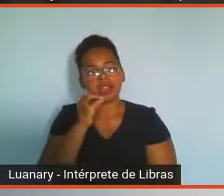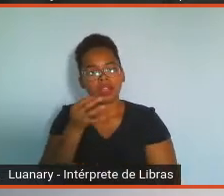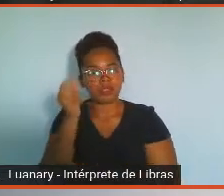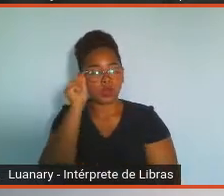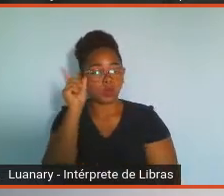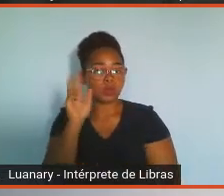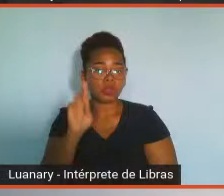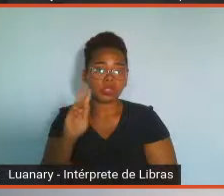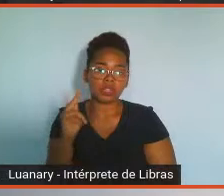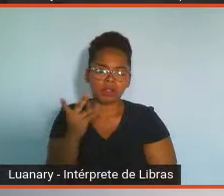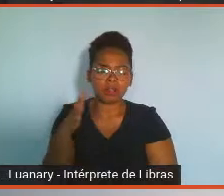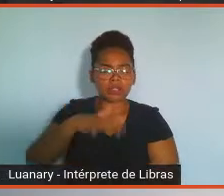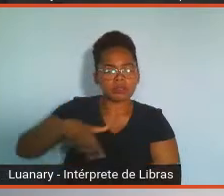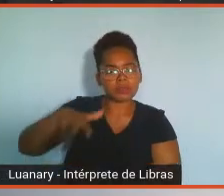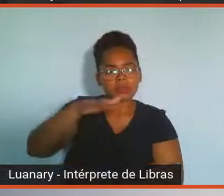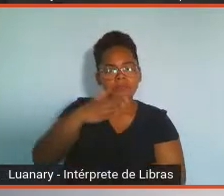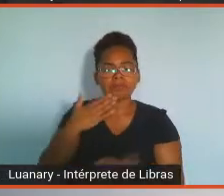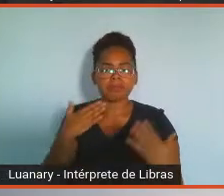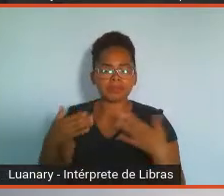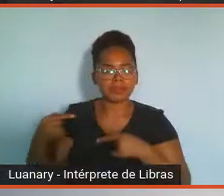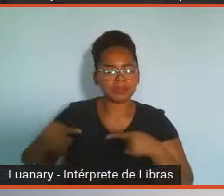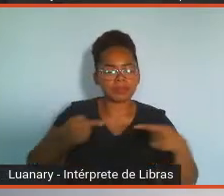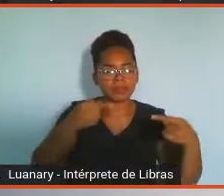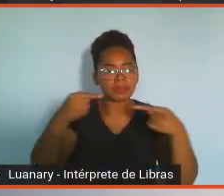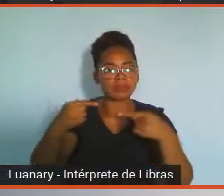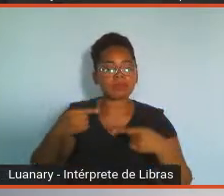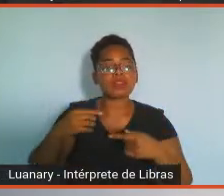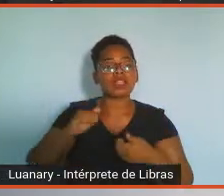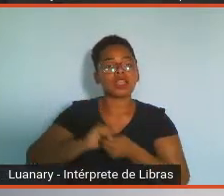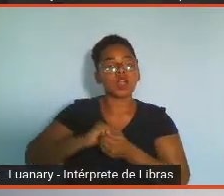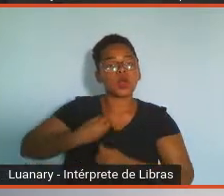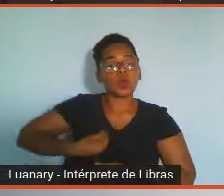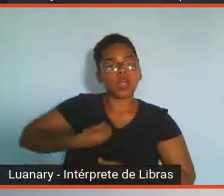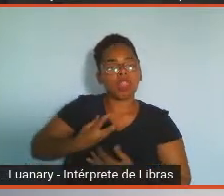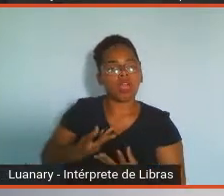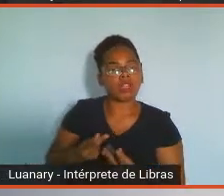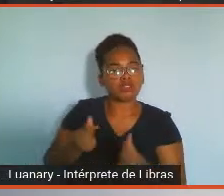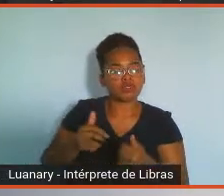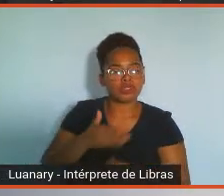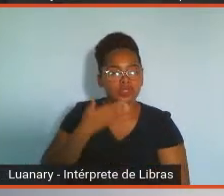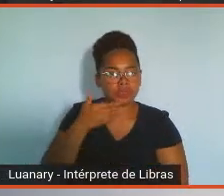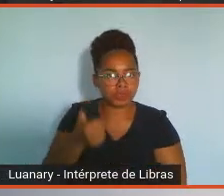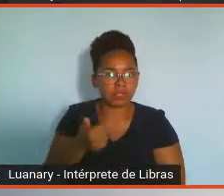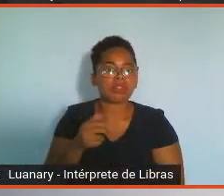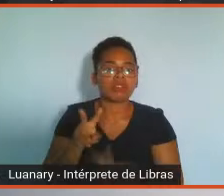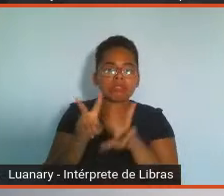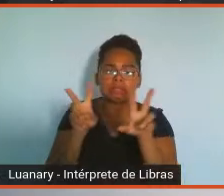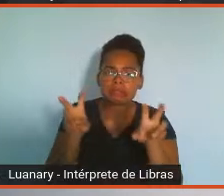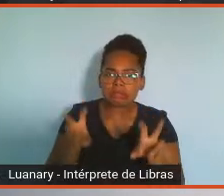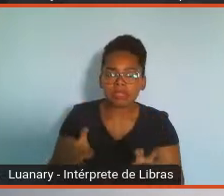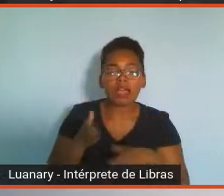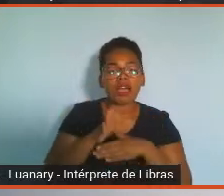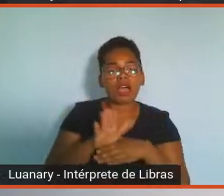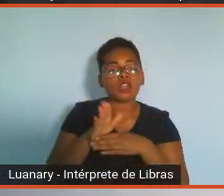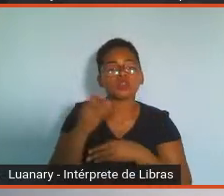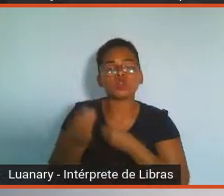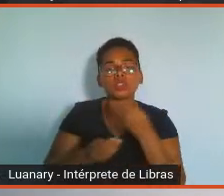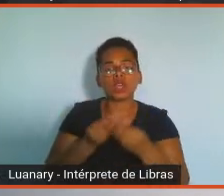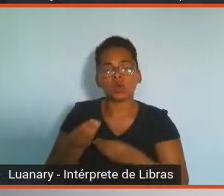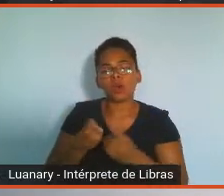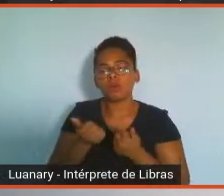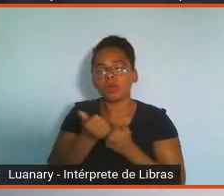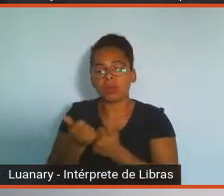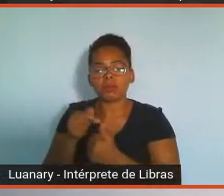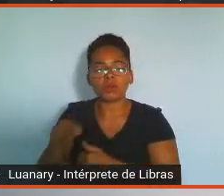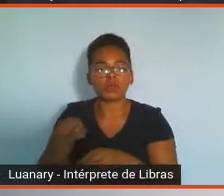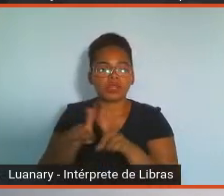que possam ajudá-los nos desafios com seus colaboradores. Sabemos que ainda está um pouco longe de tudo isso acabar e